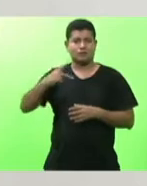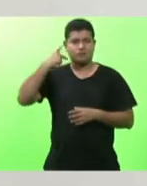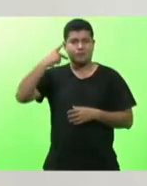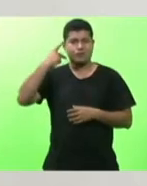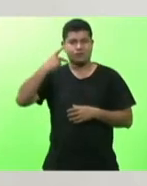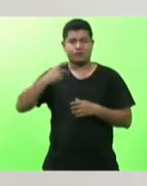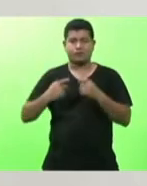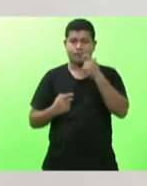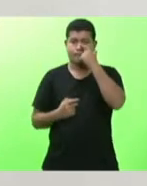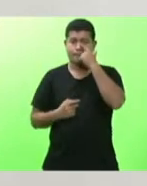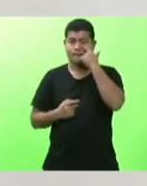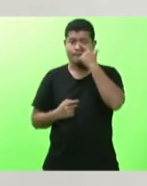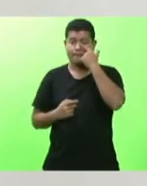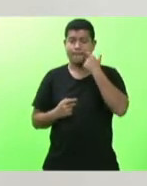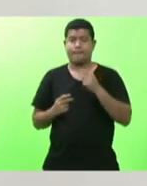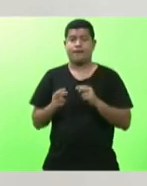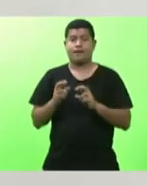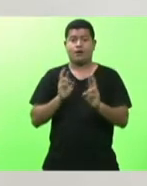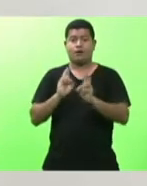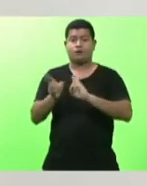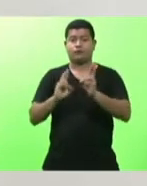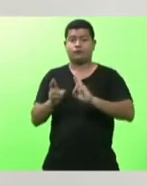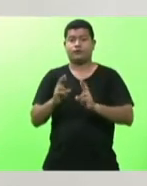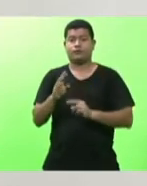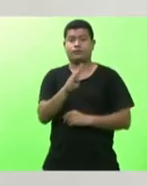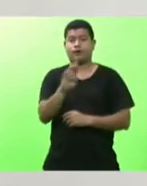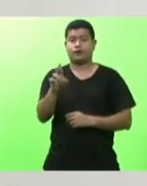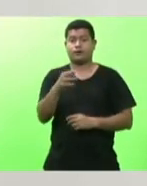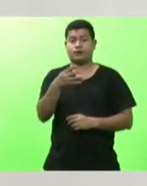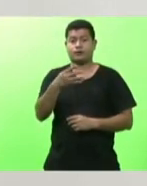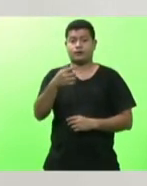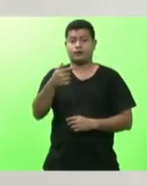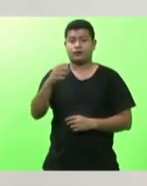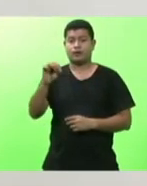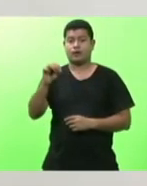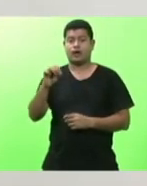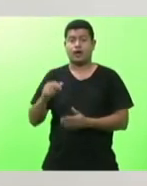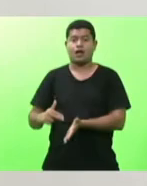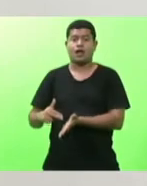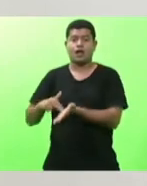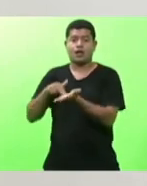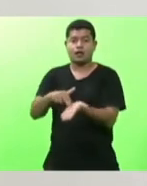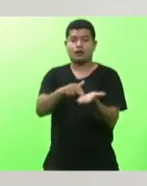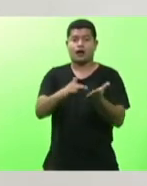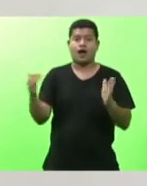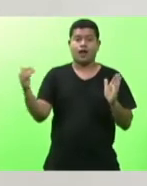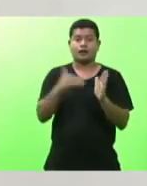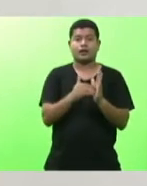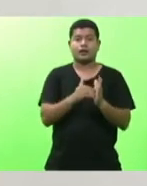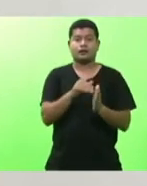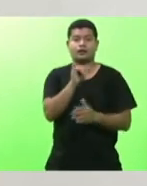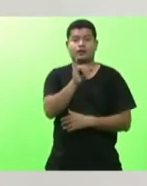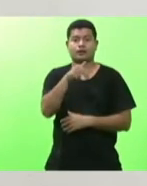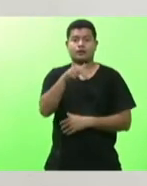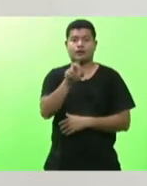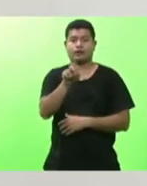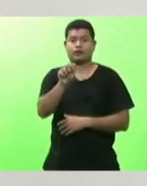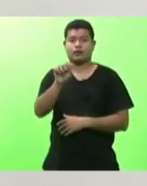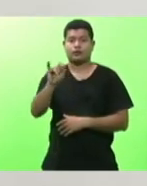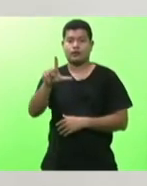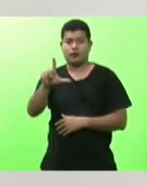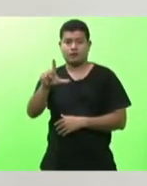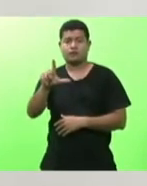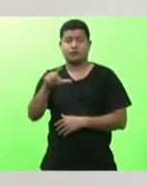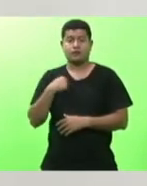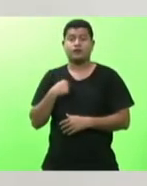da rodovia federal BR-470 de navegantes a Indaial também alocado recursos